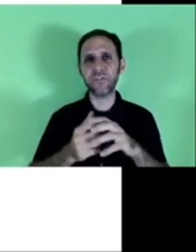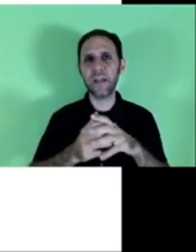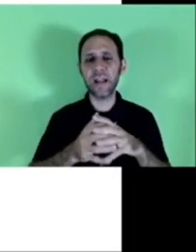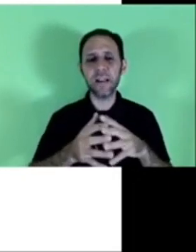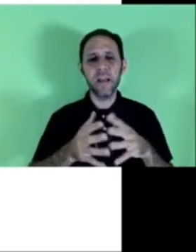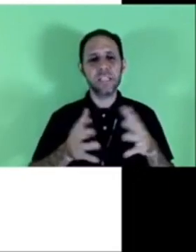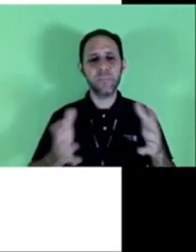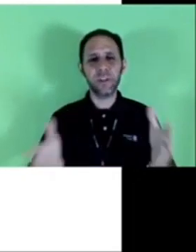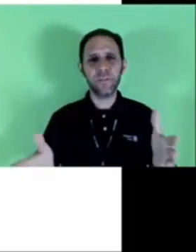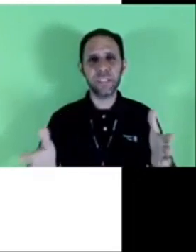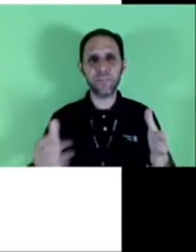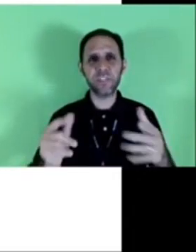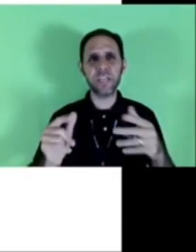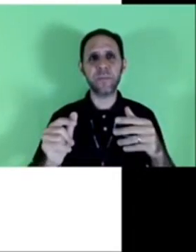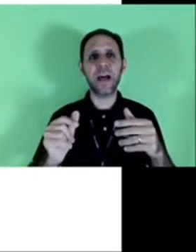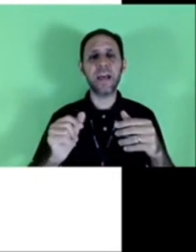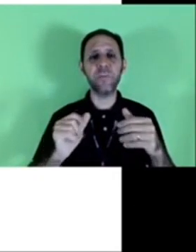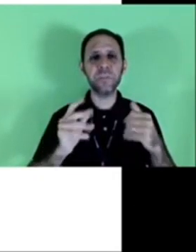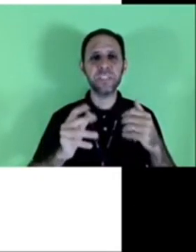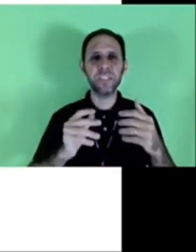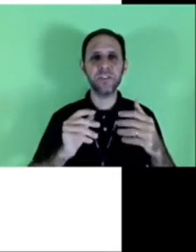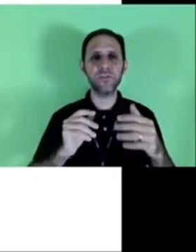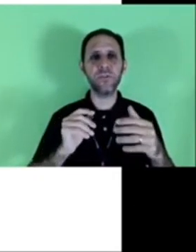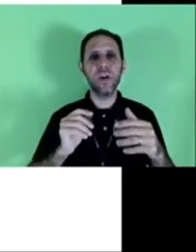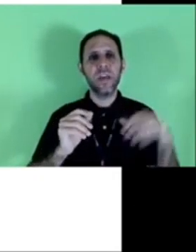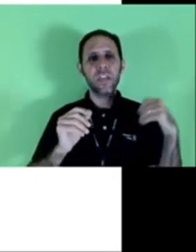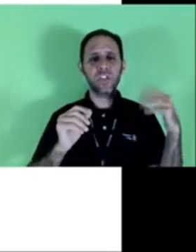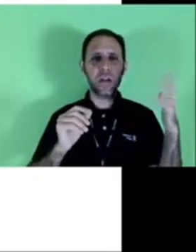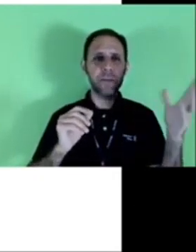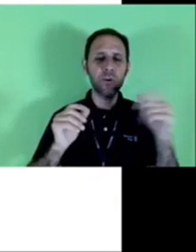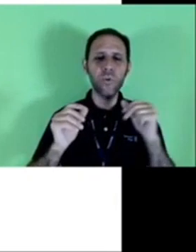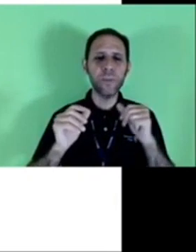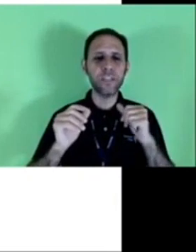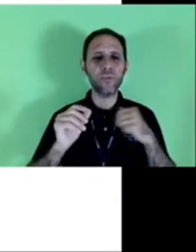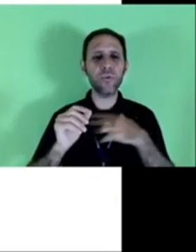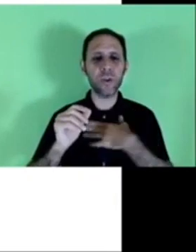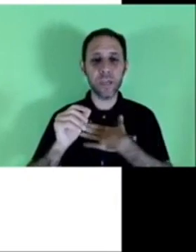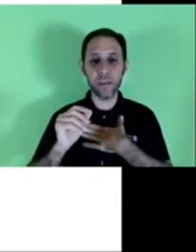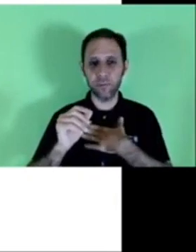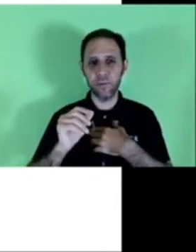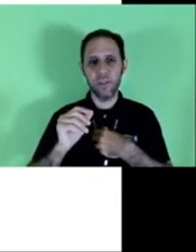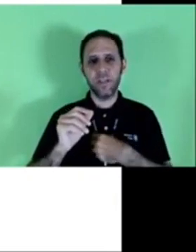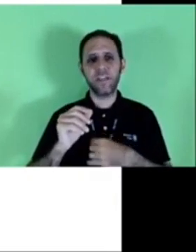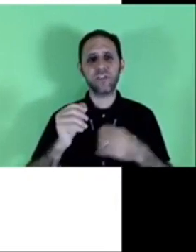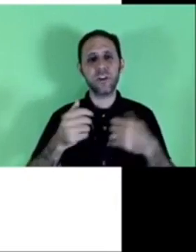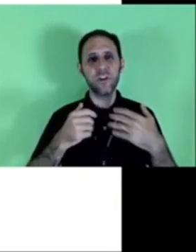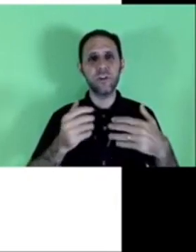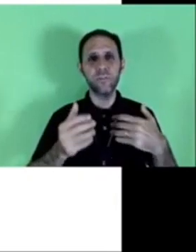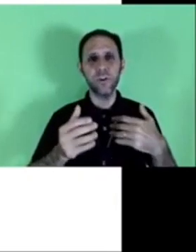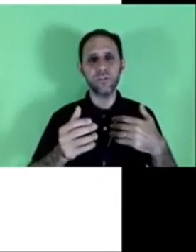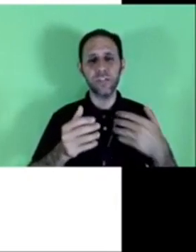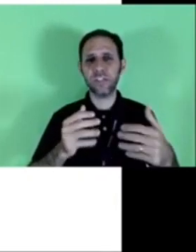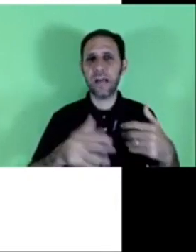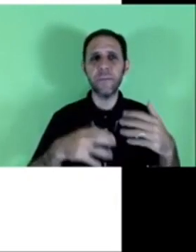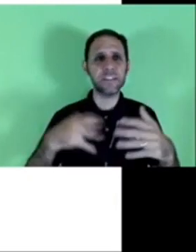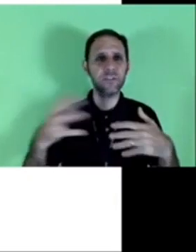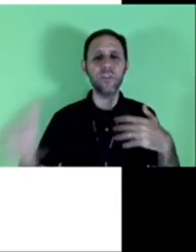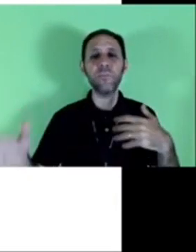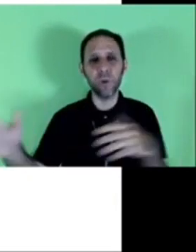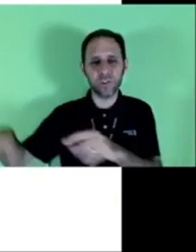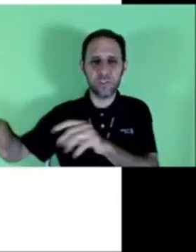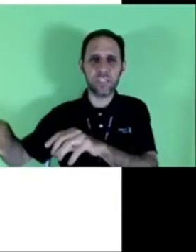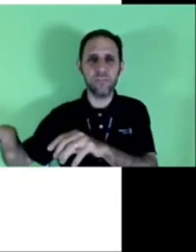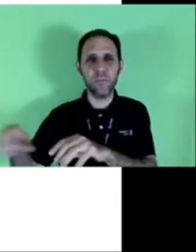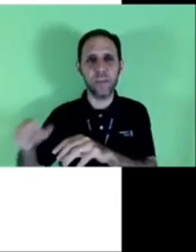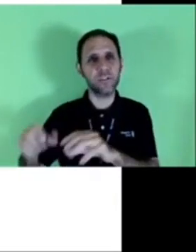Particular, você pode fazer, por exemplo, ah, eu preciso retirar uma encomenda no correio. É só eu que posso retirar, mas